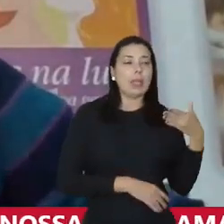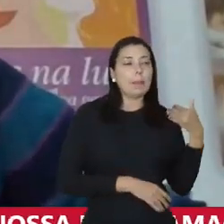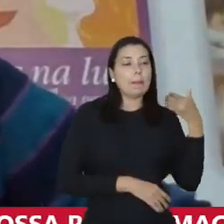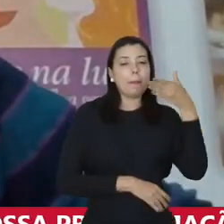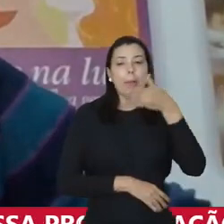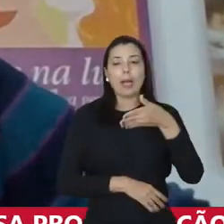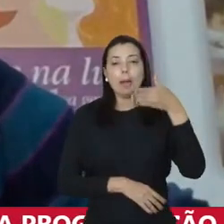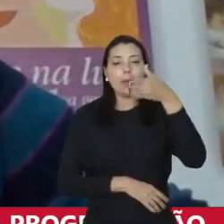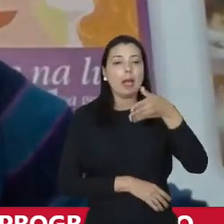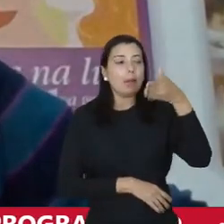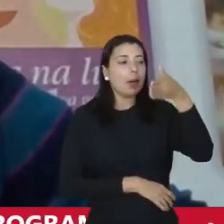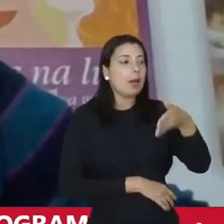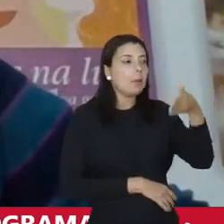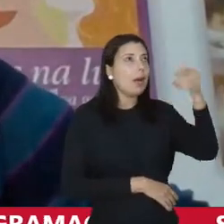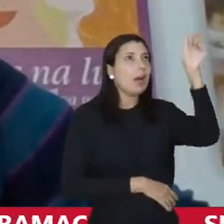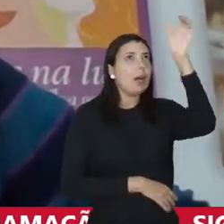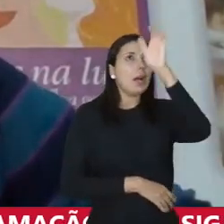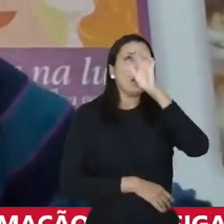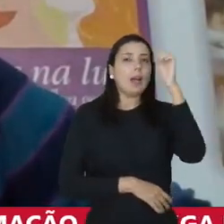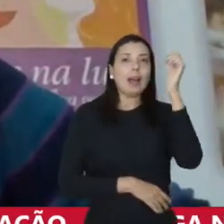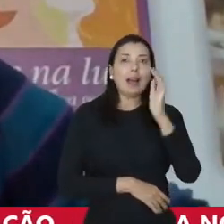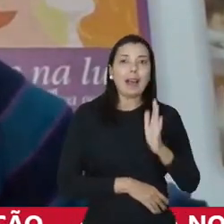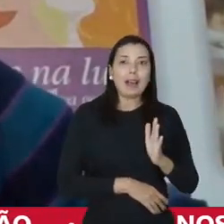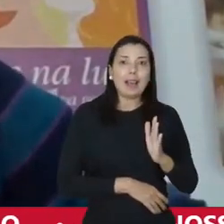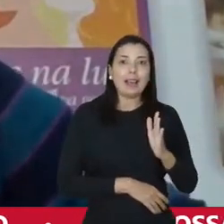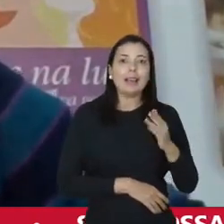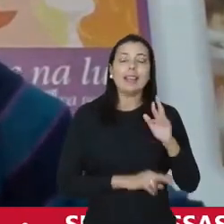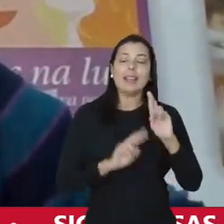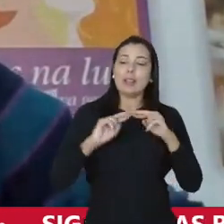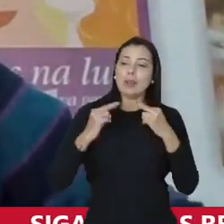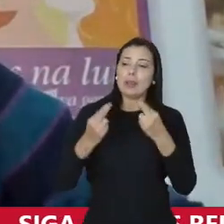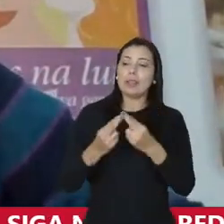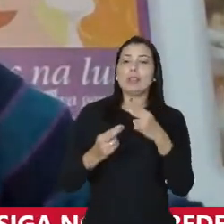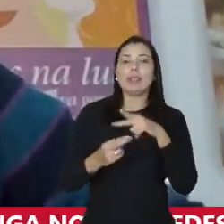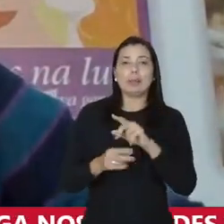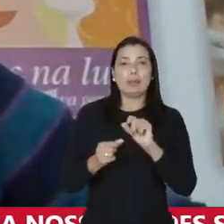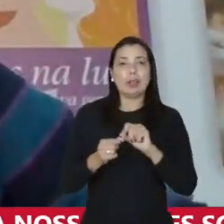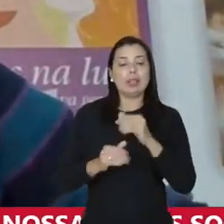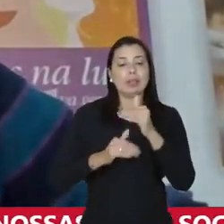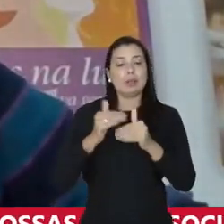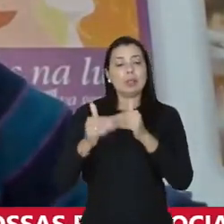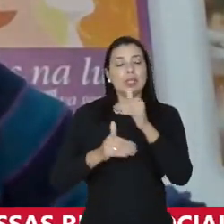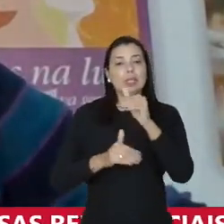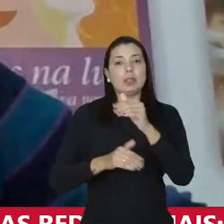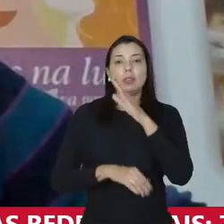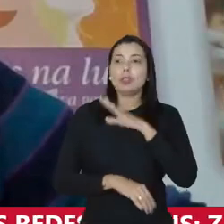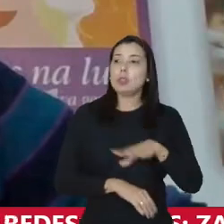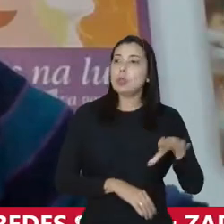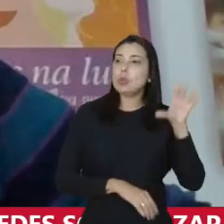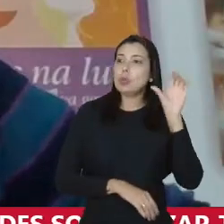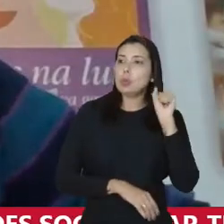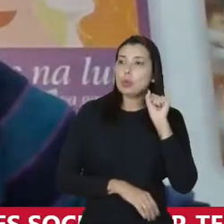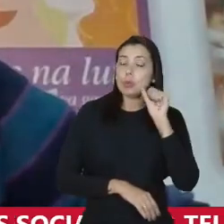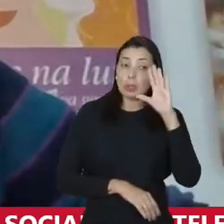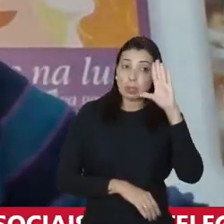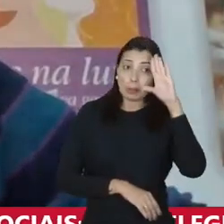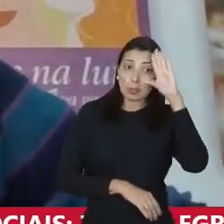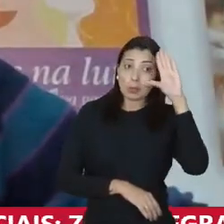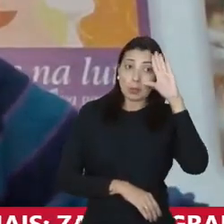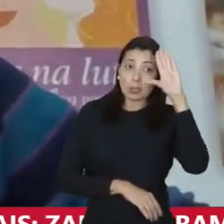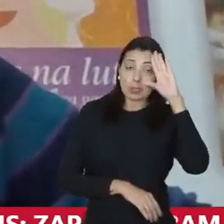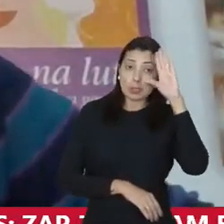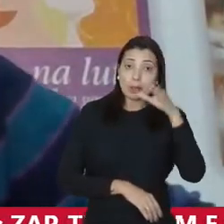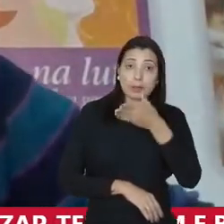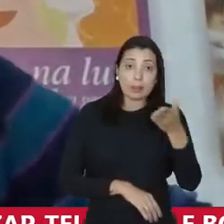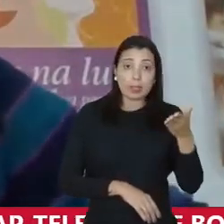vários cantos do Brasil em todas as reuniões ele tem feito um processo de escuta priorizando